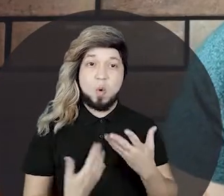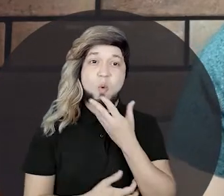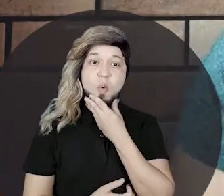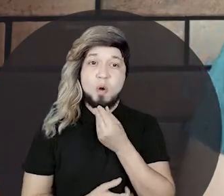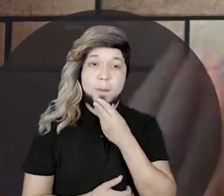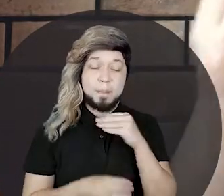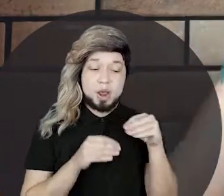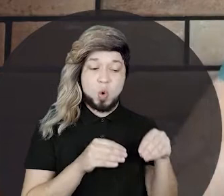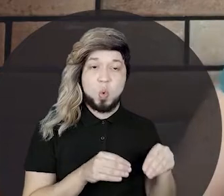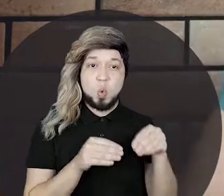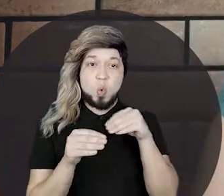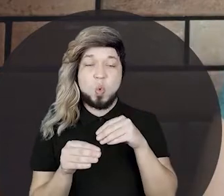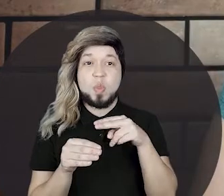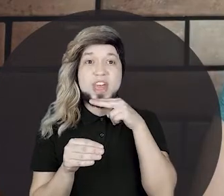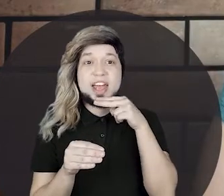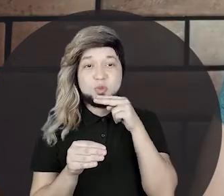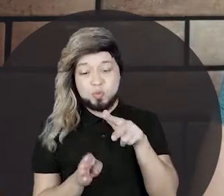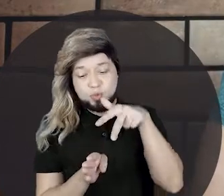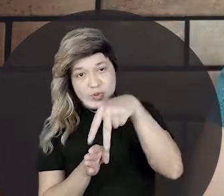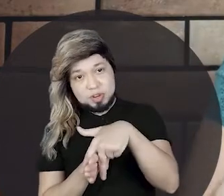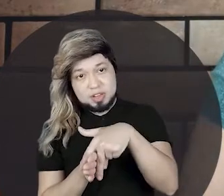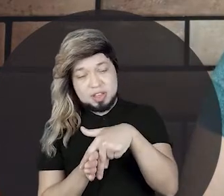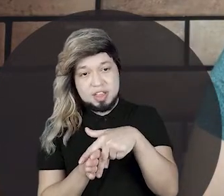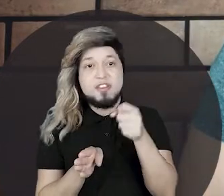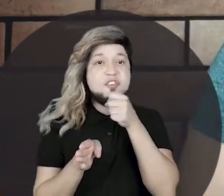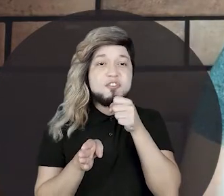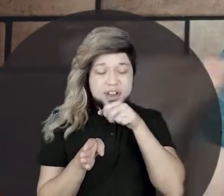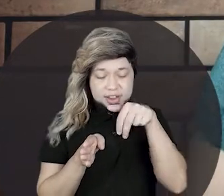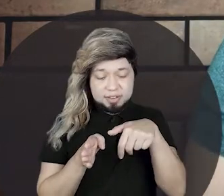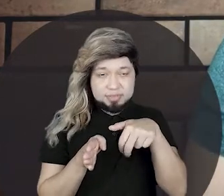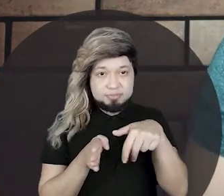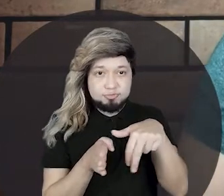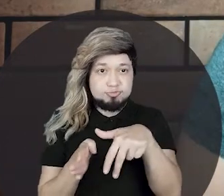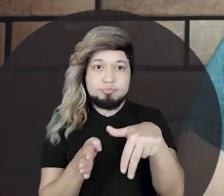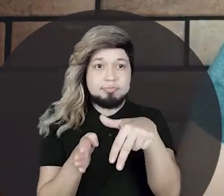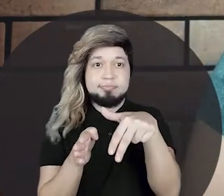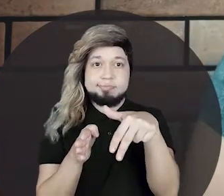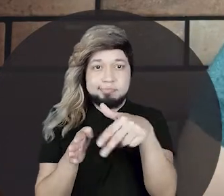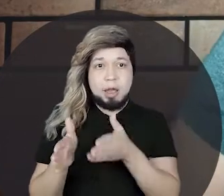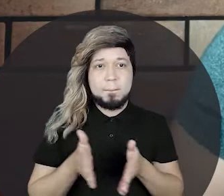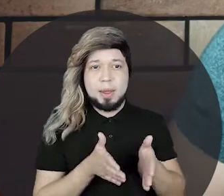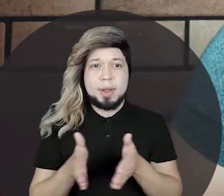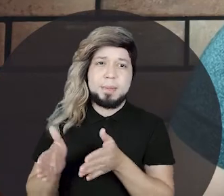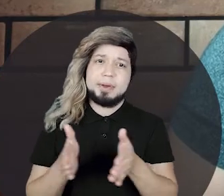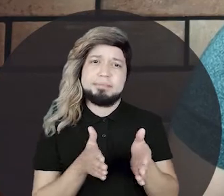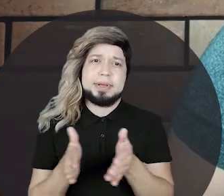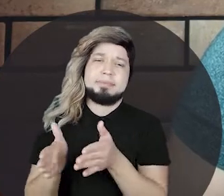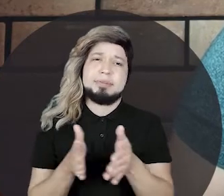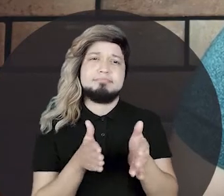pegou, botou o netinho em cima do jumento e foi andando, né? E foram lá.